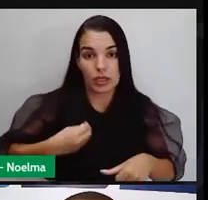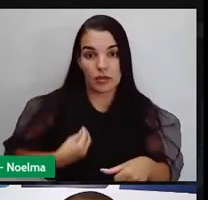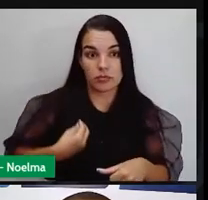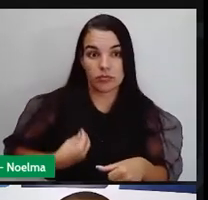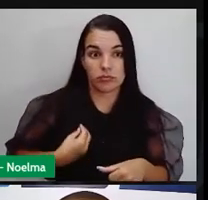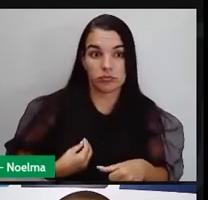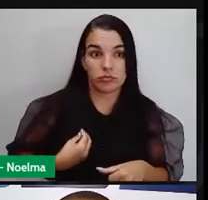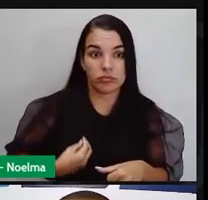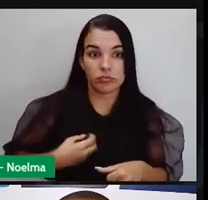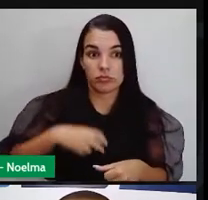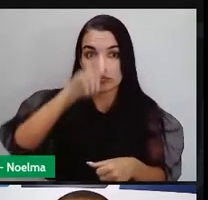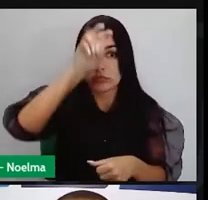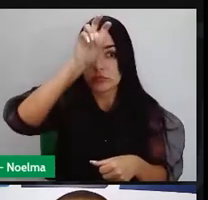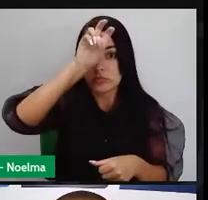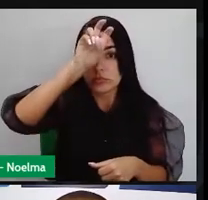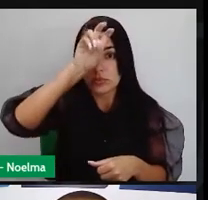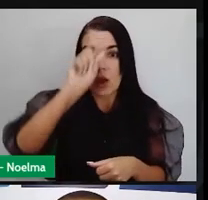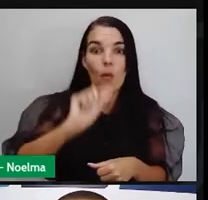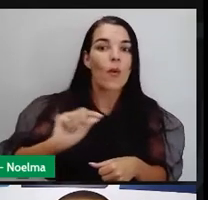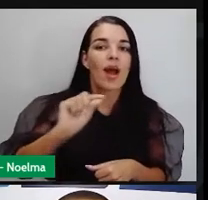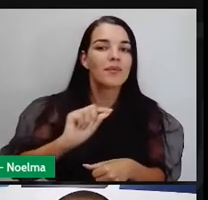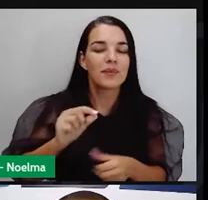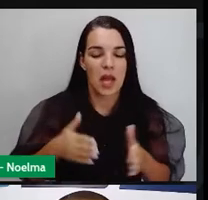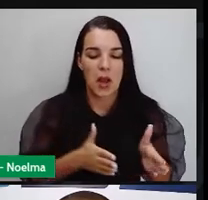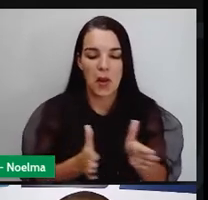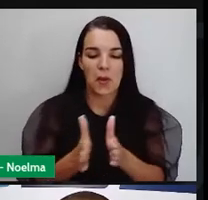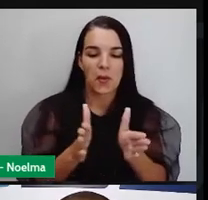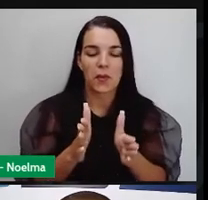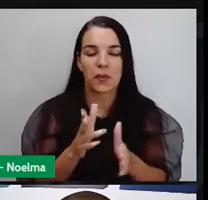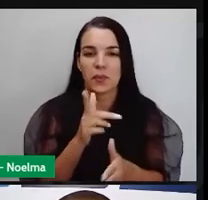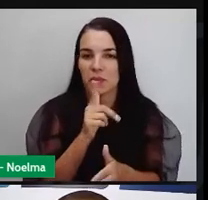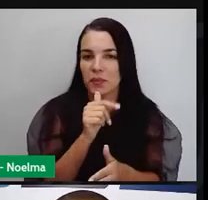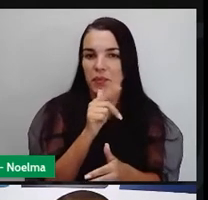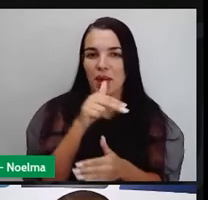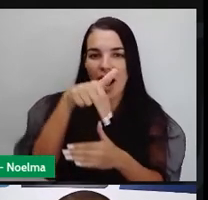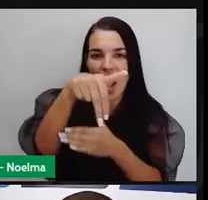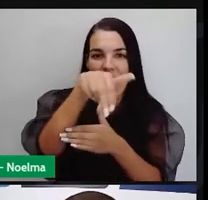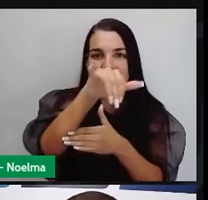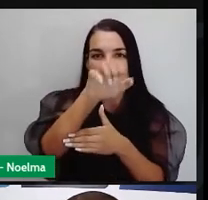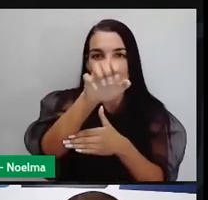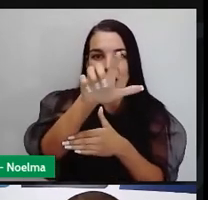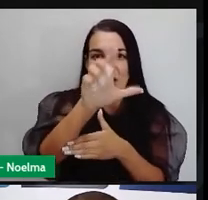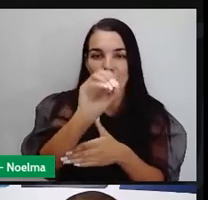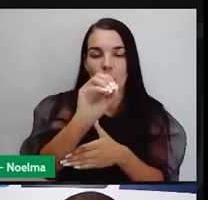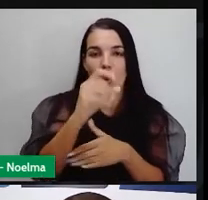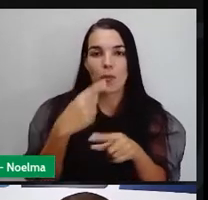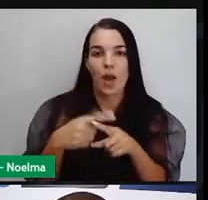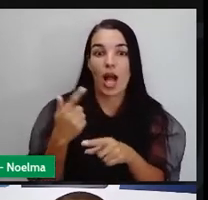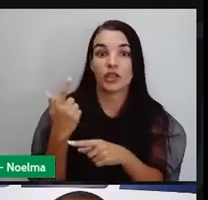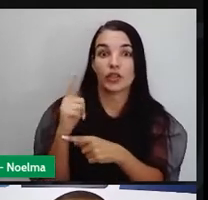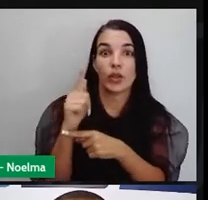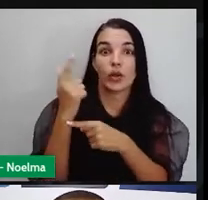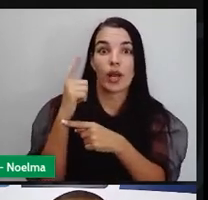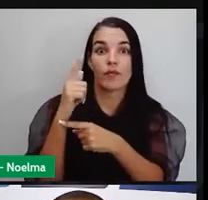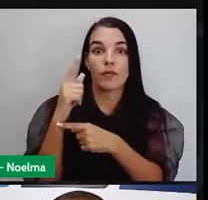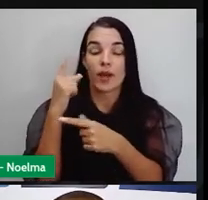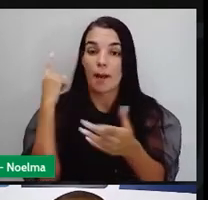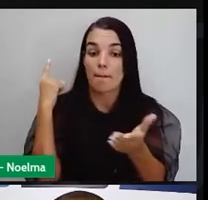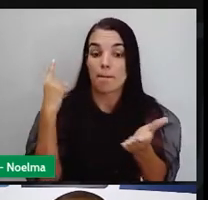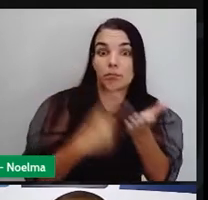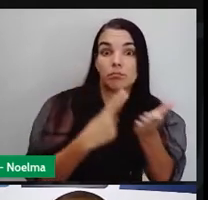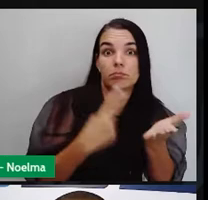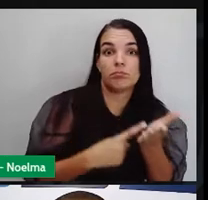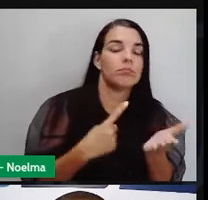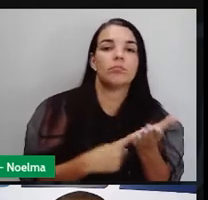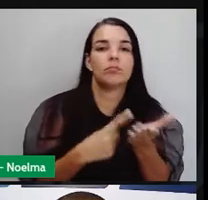Egito é esse aqui, o rio Nilo. Esse é o elemento geográfico que vai determinar todo